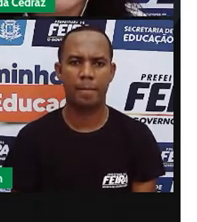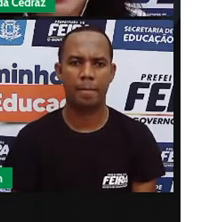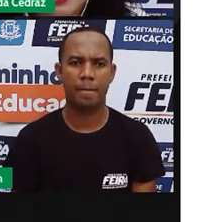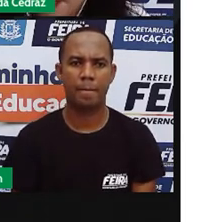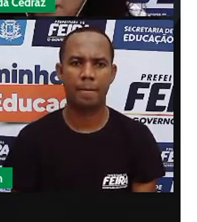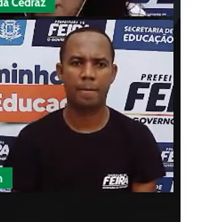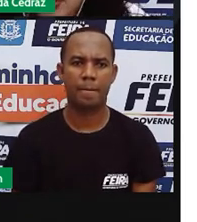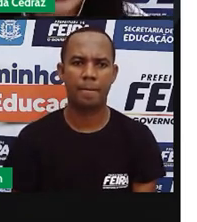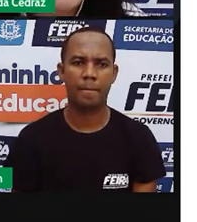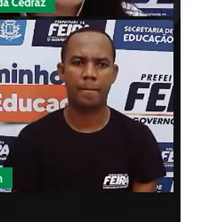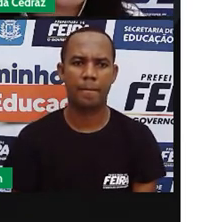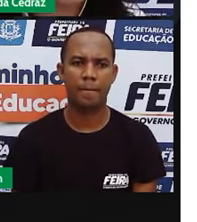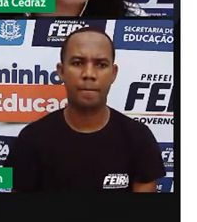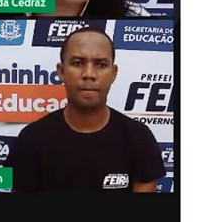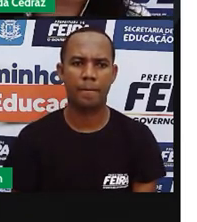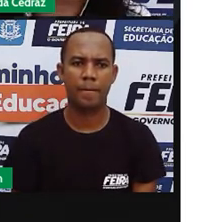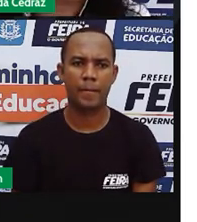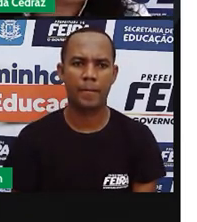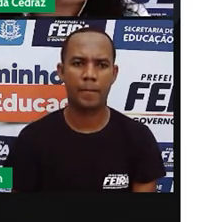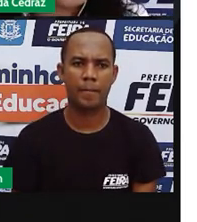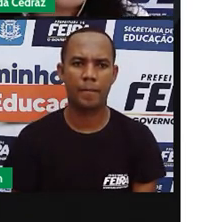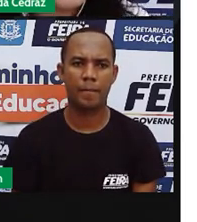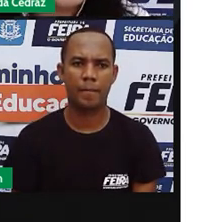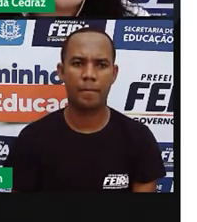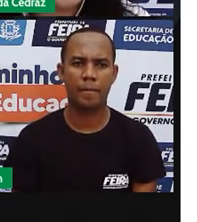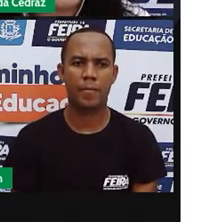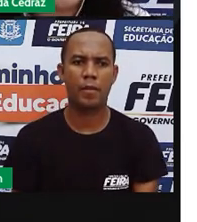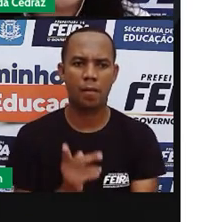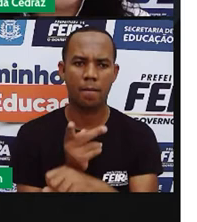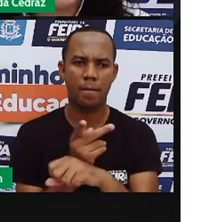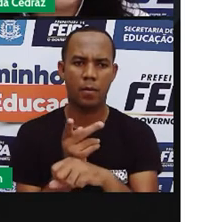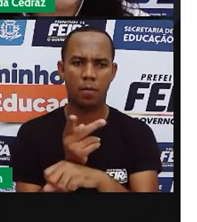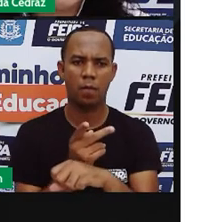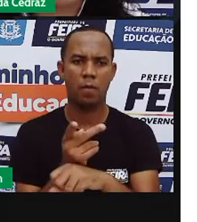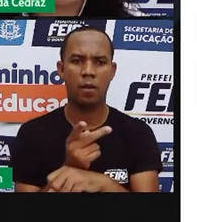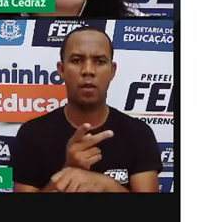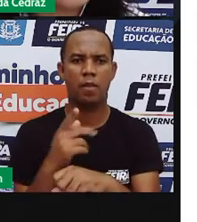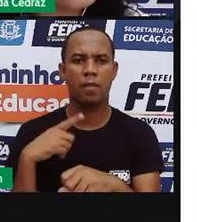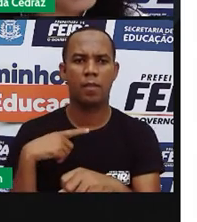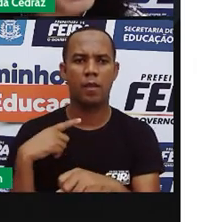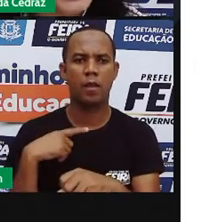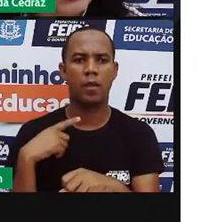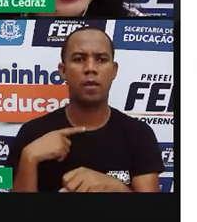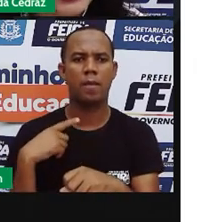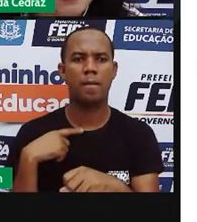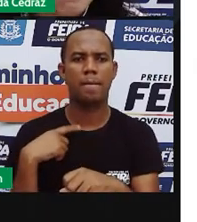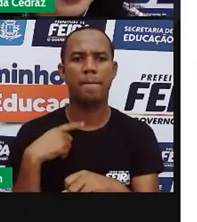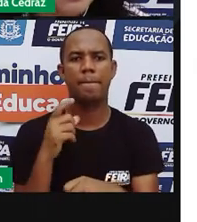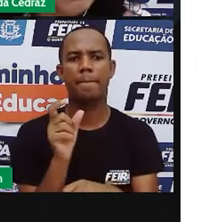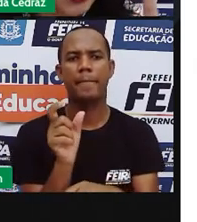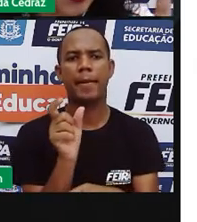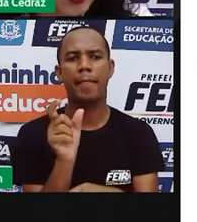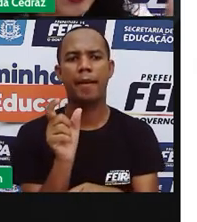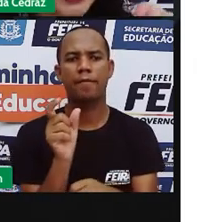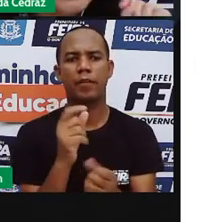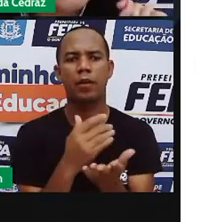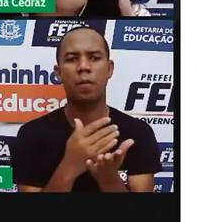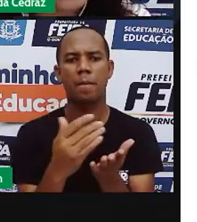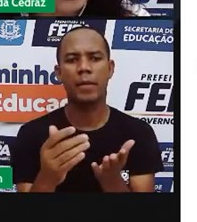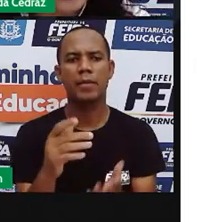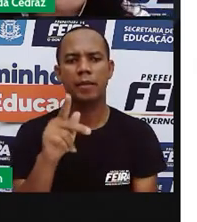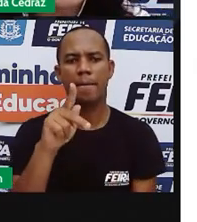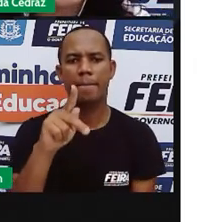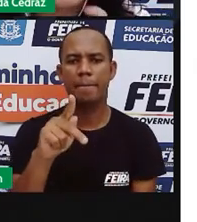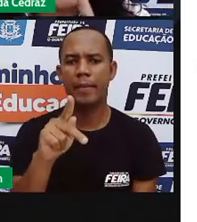I, N. Então, procura aqui, nós temos quantas palavrinhas que começam com a letra P? Uma,